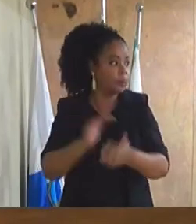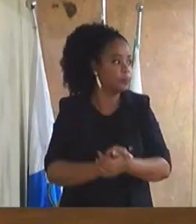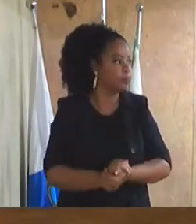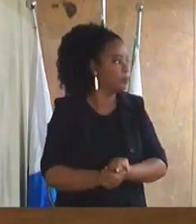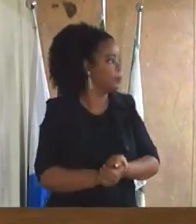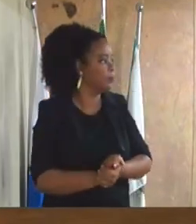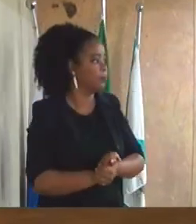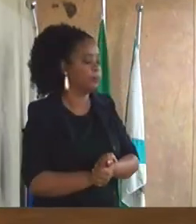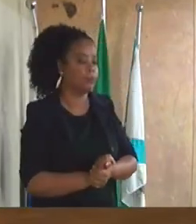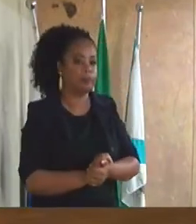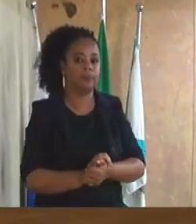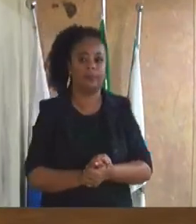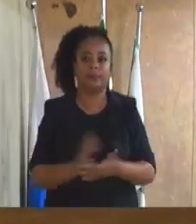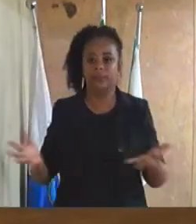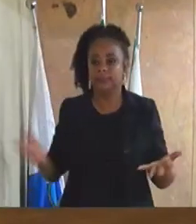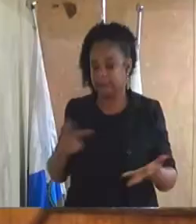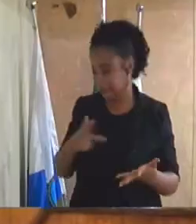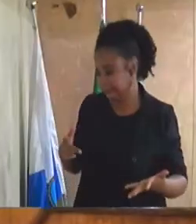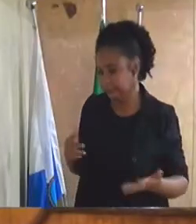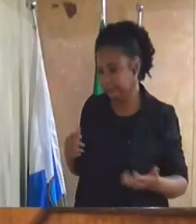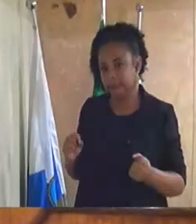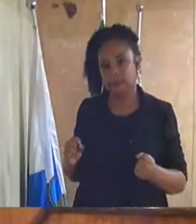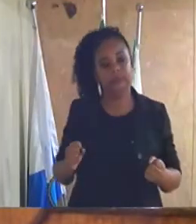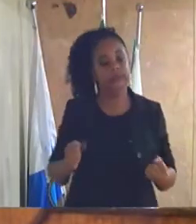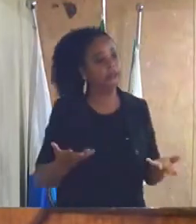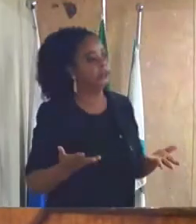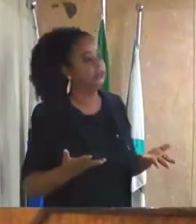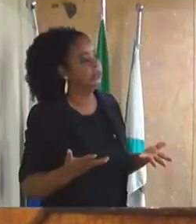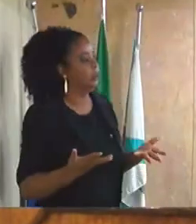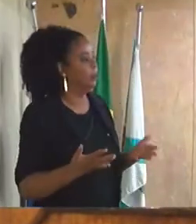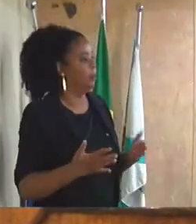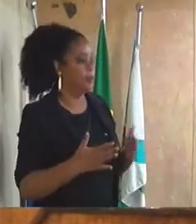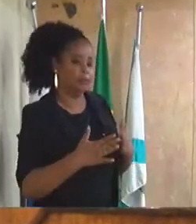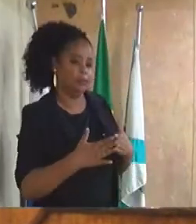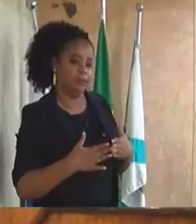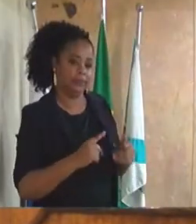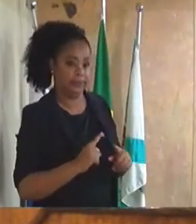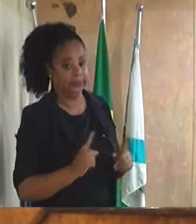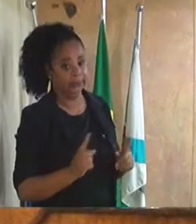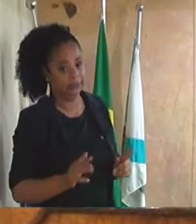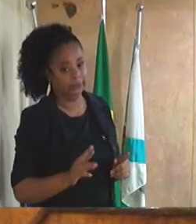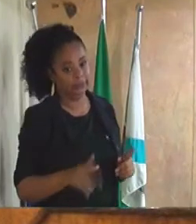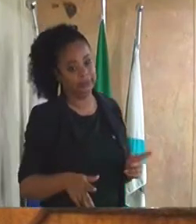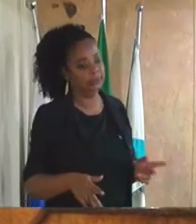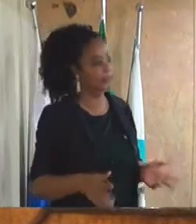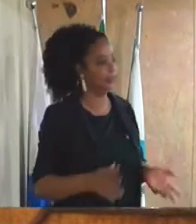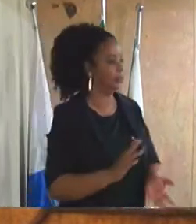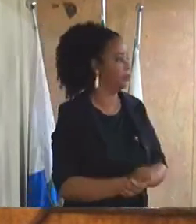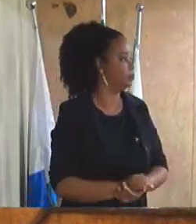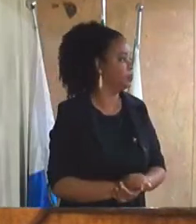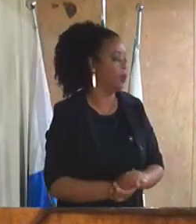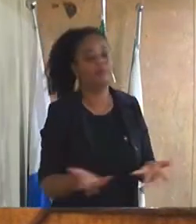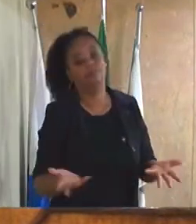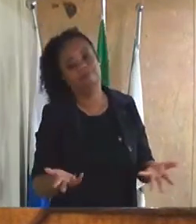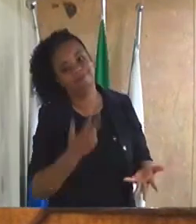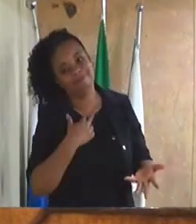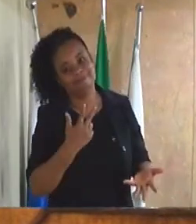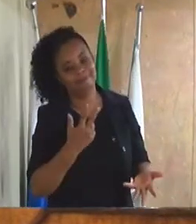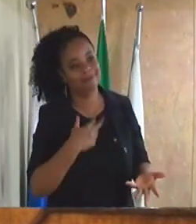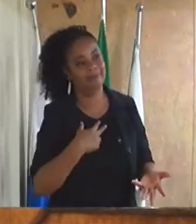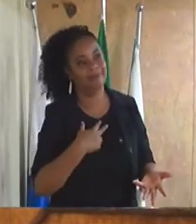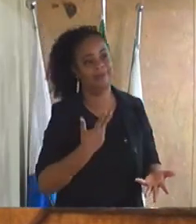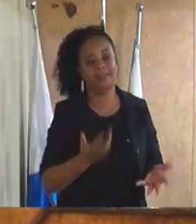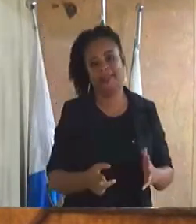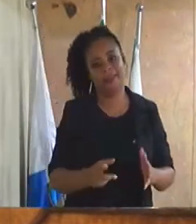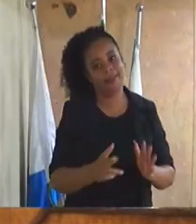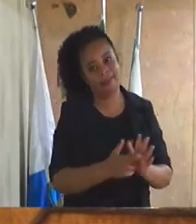presidente não vossa excelência fui citado não cabe não cabe vossa excelência não cabe